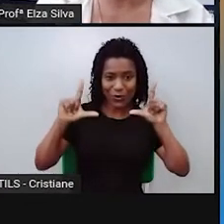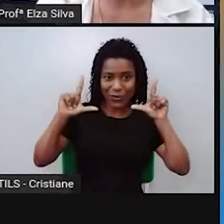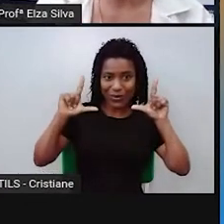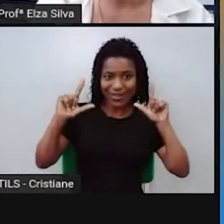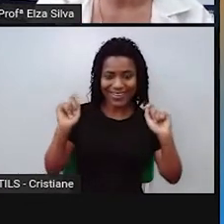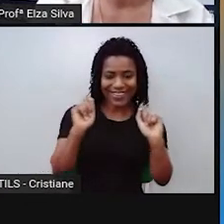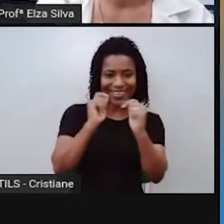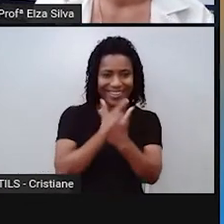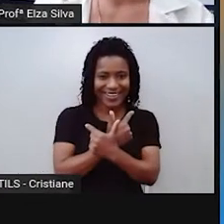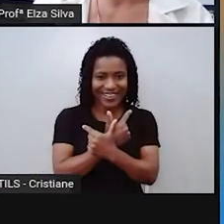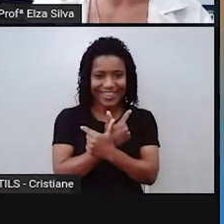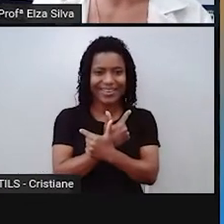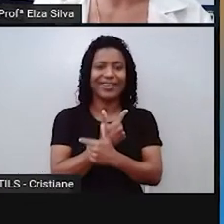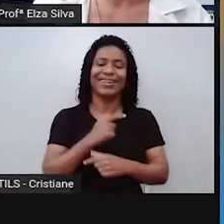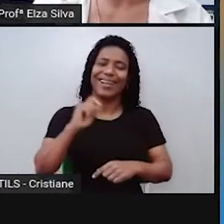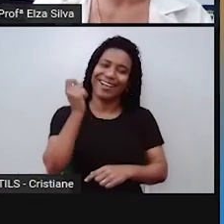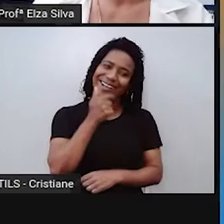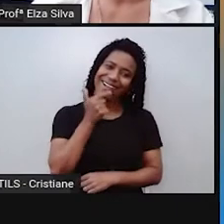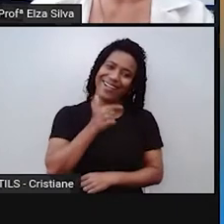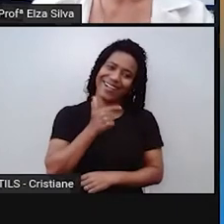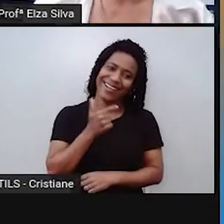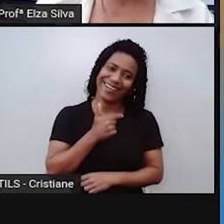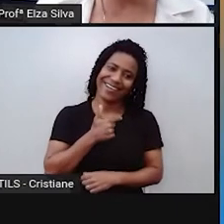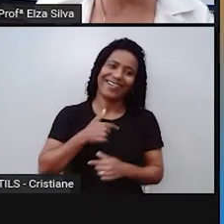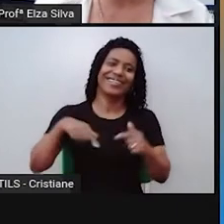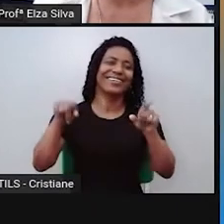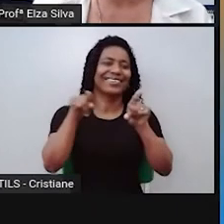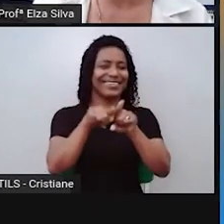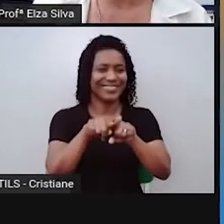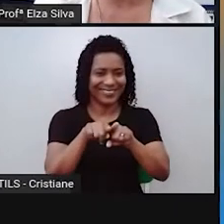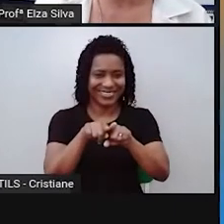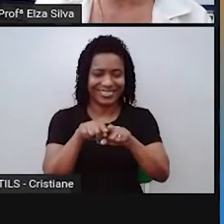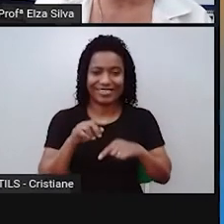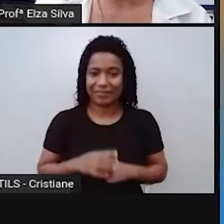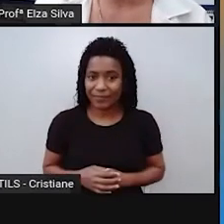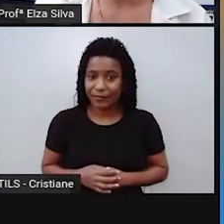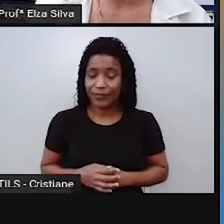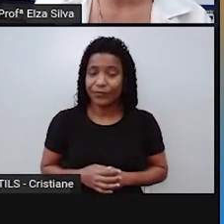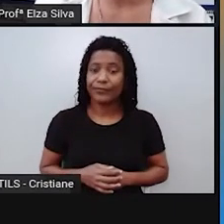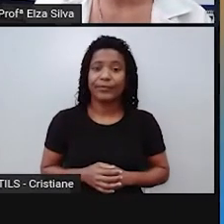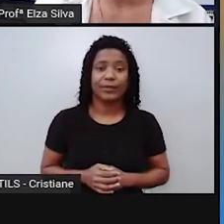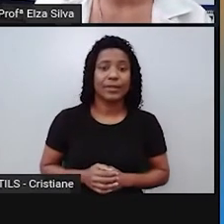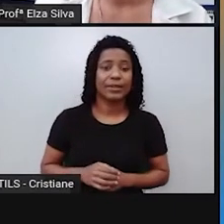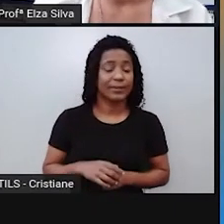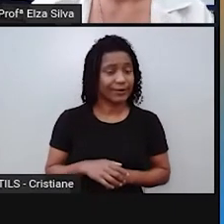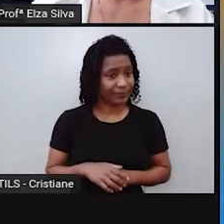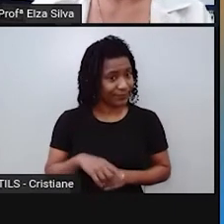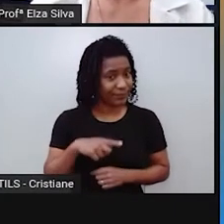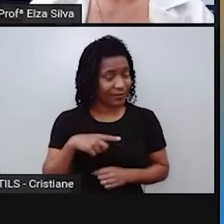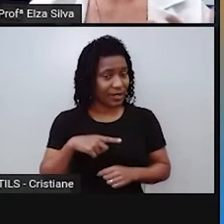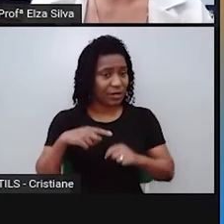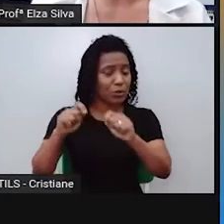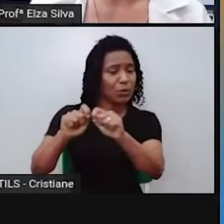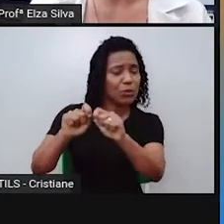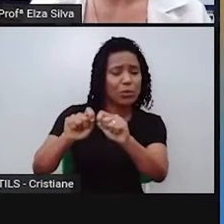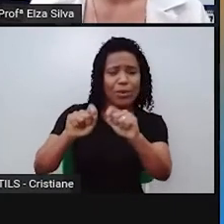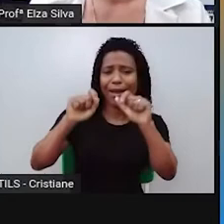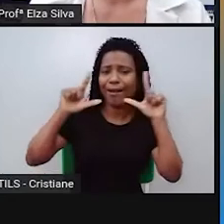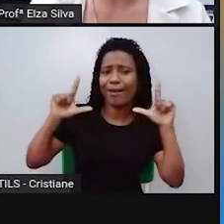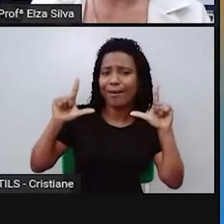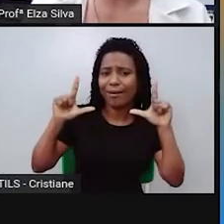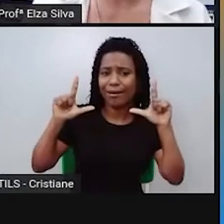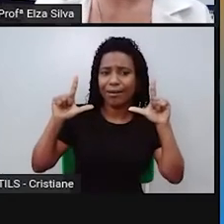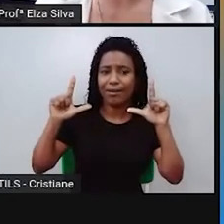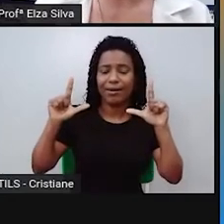Ok? Então, gente, os memes políticos são ferramentas